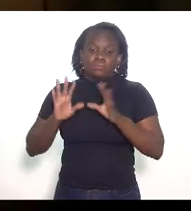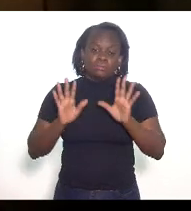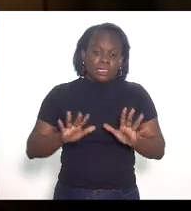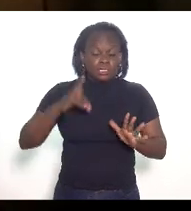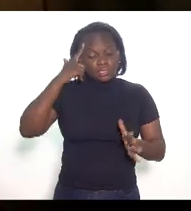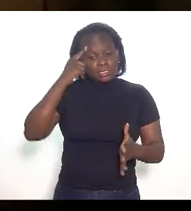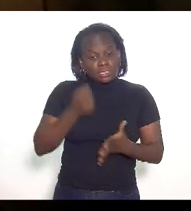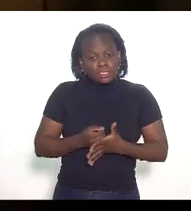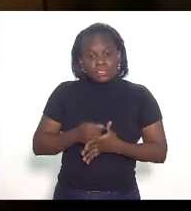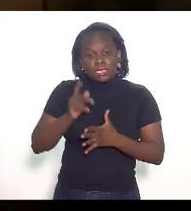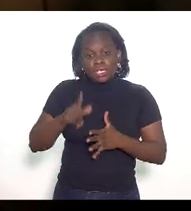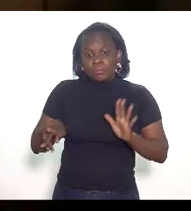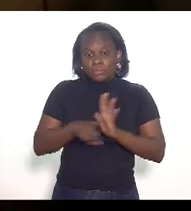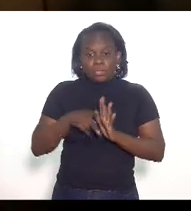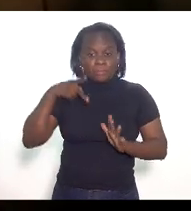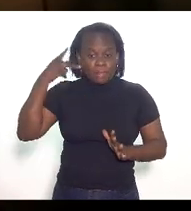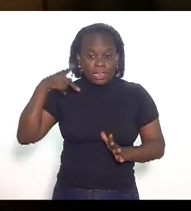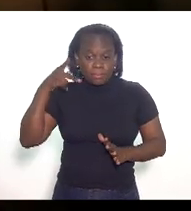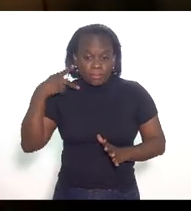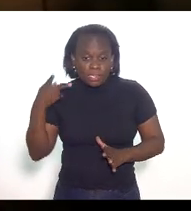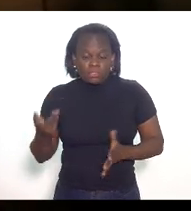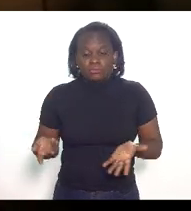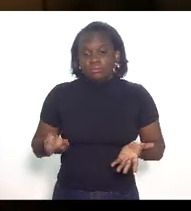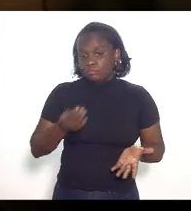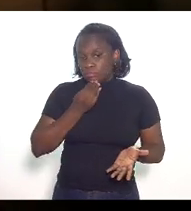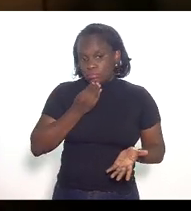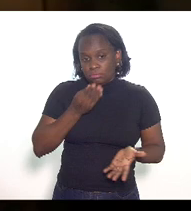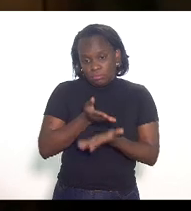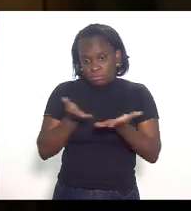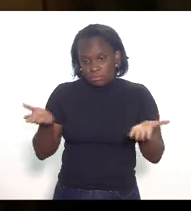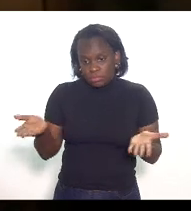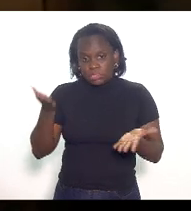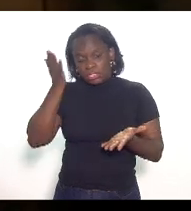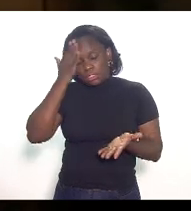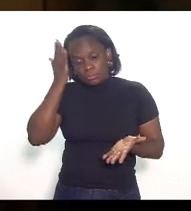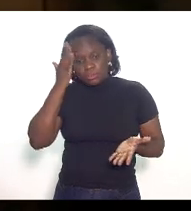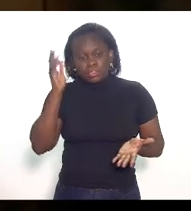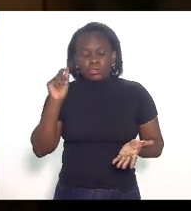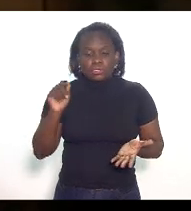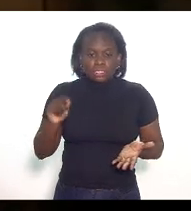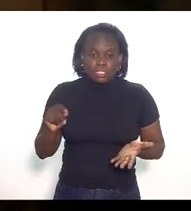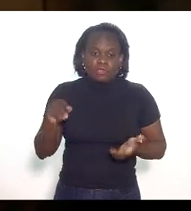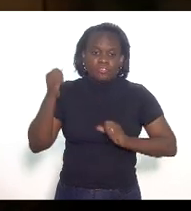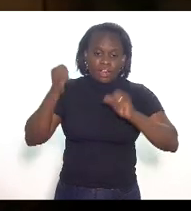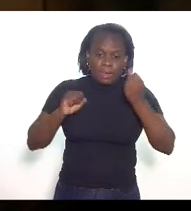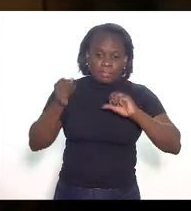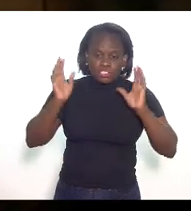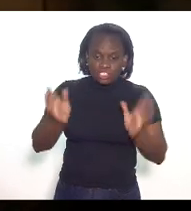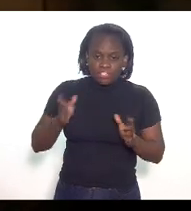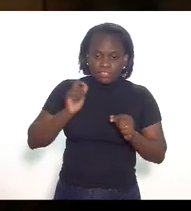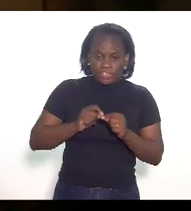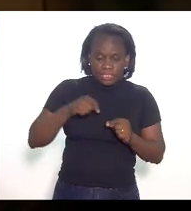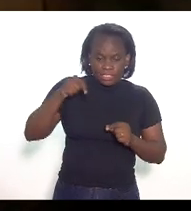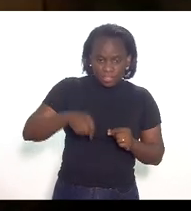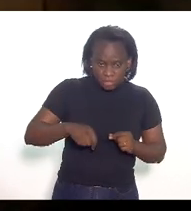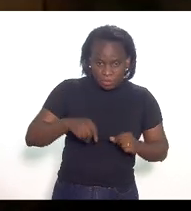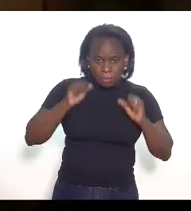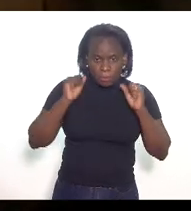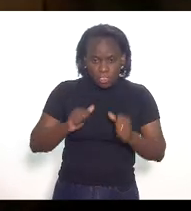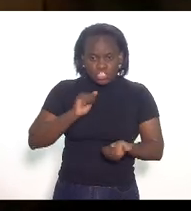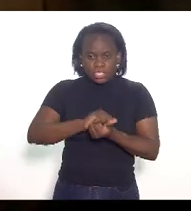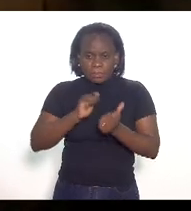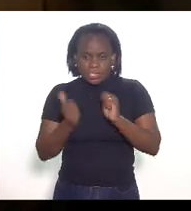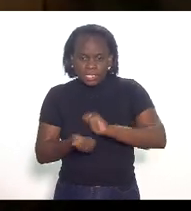decisão seria do parlamento né obviamente de vocês em saber se usinas já instaladas aqui poderiam se